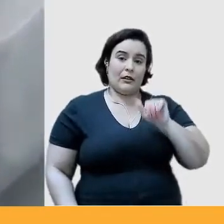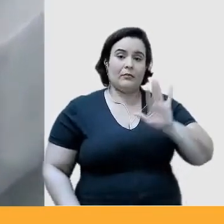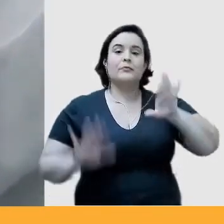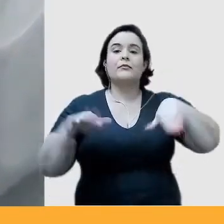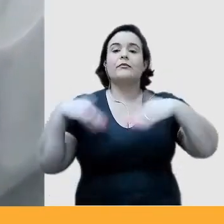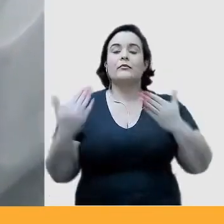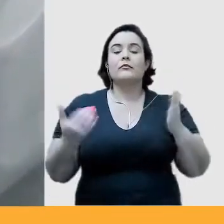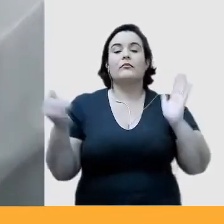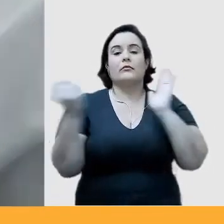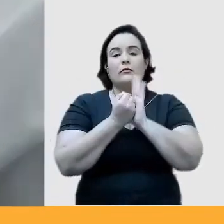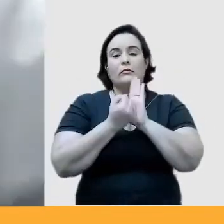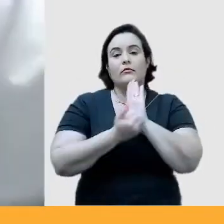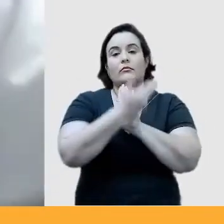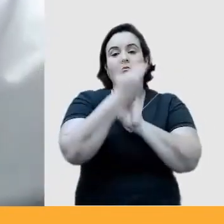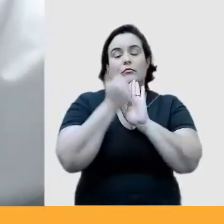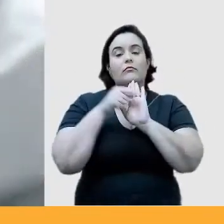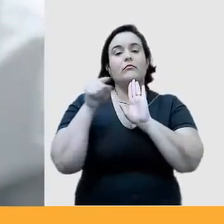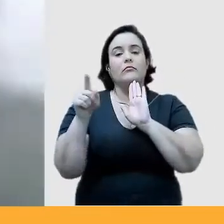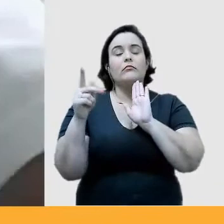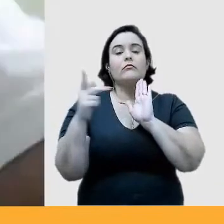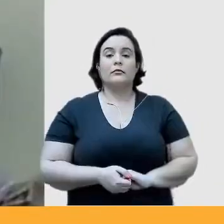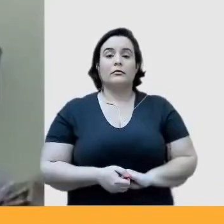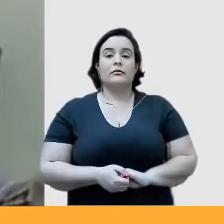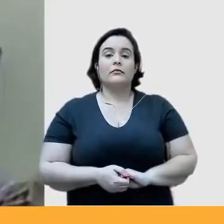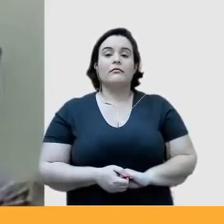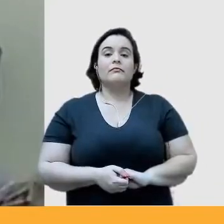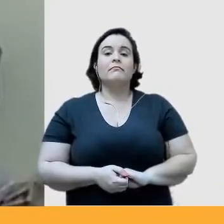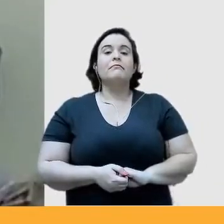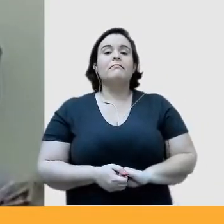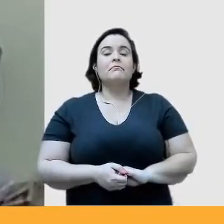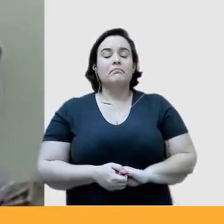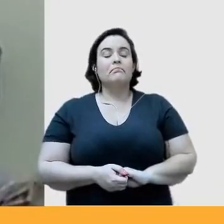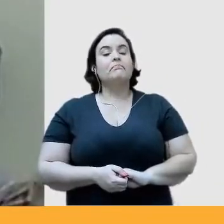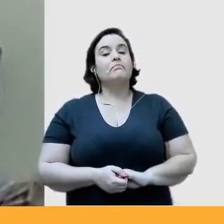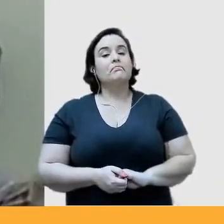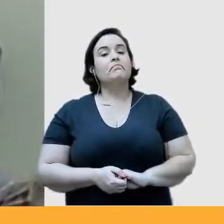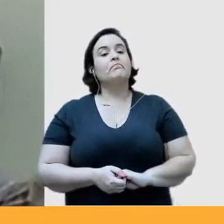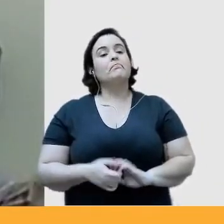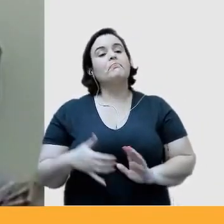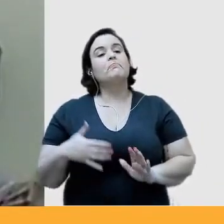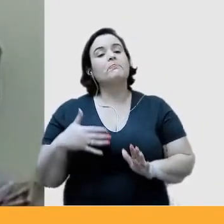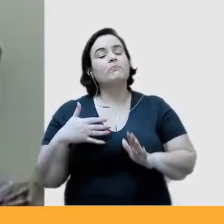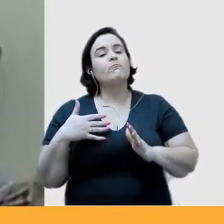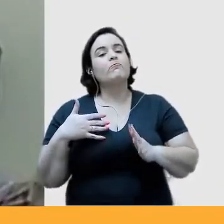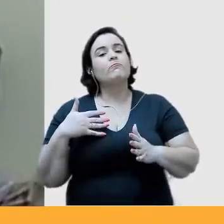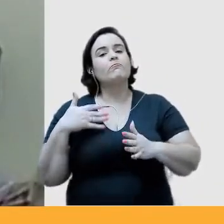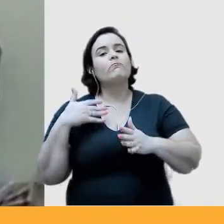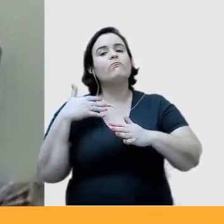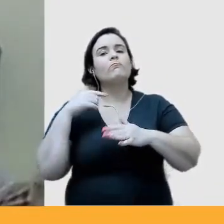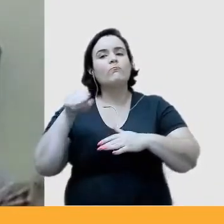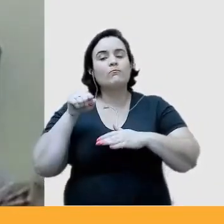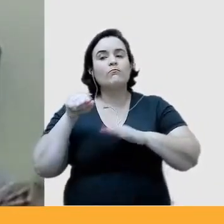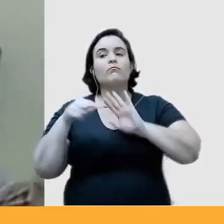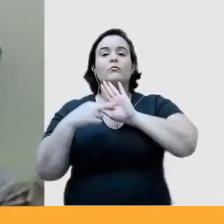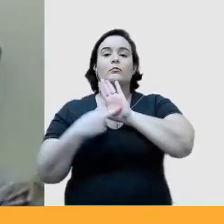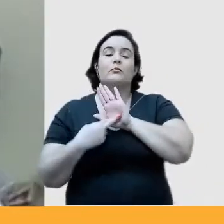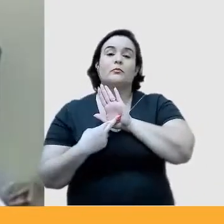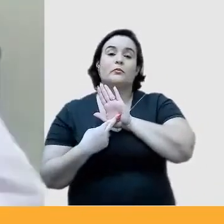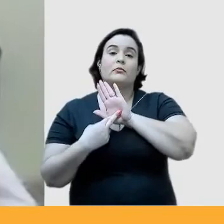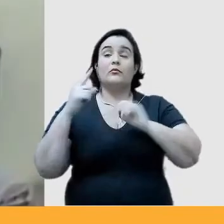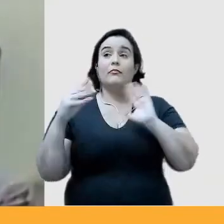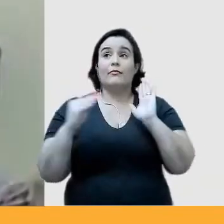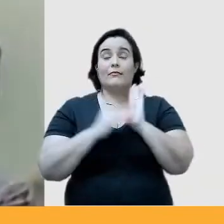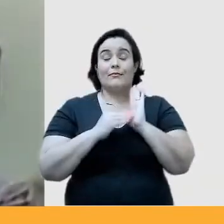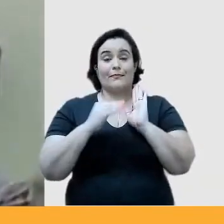logotipo ela na verdade é uma identidade visual que vai vai representar uma